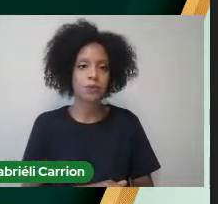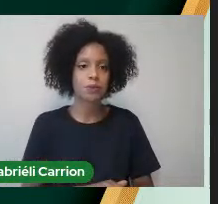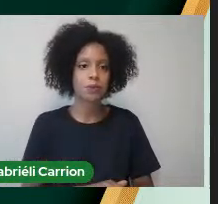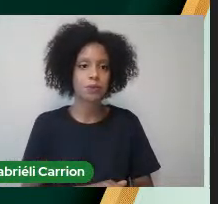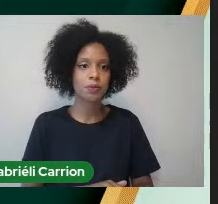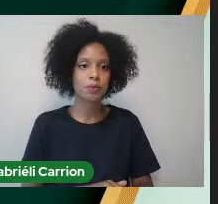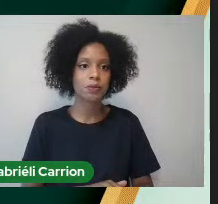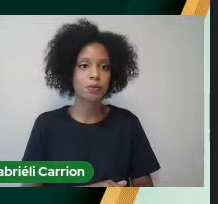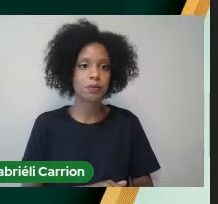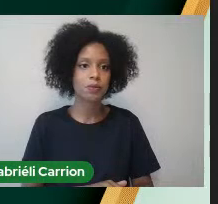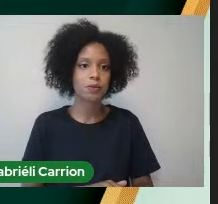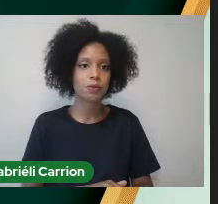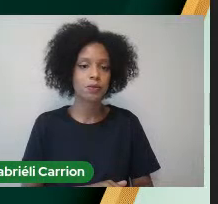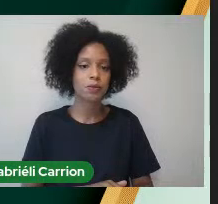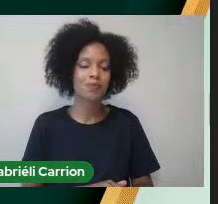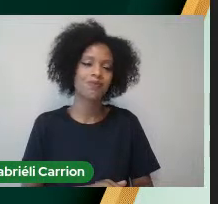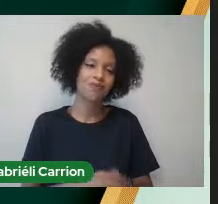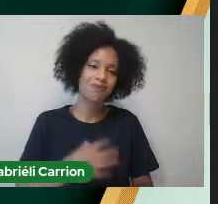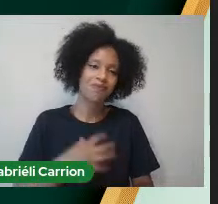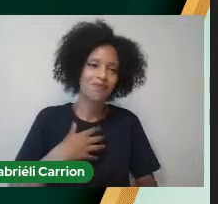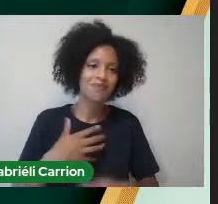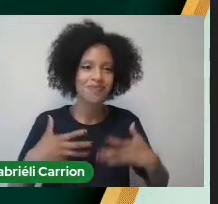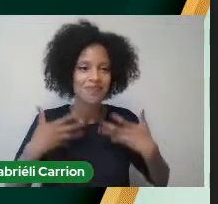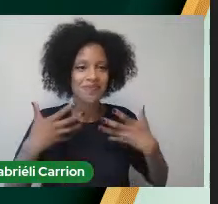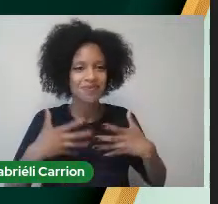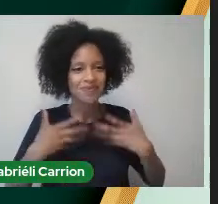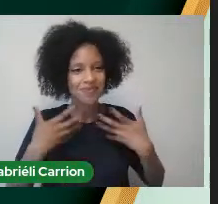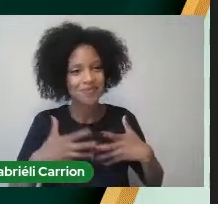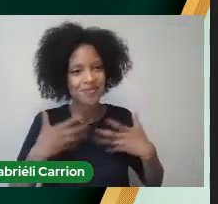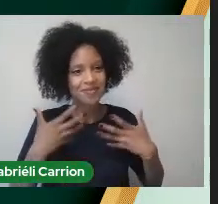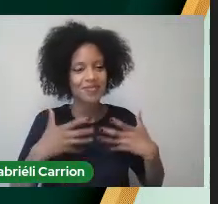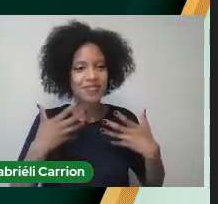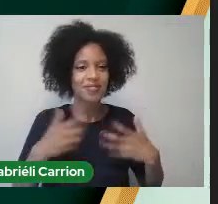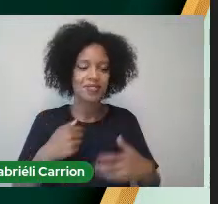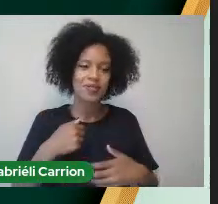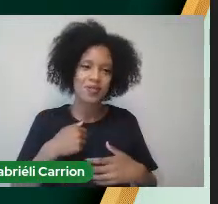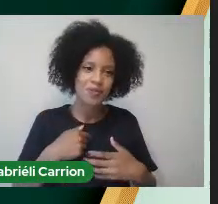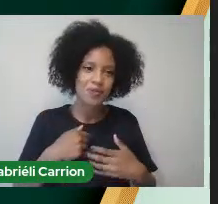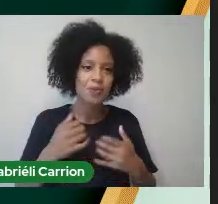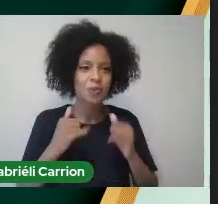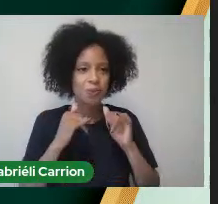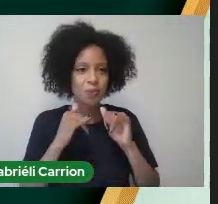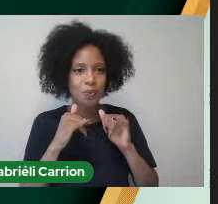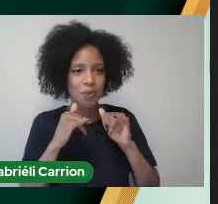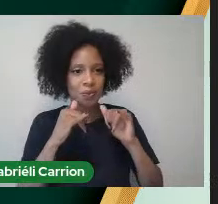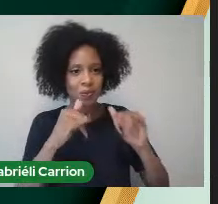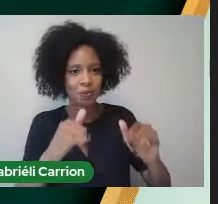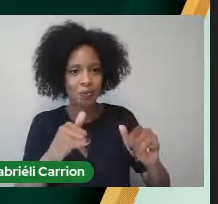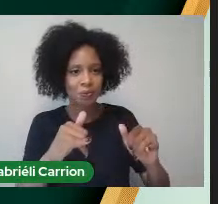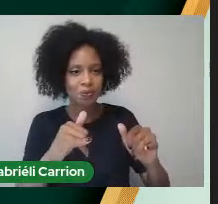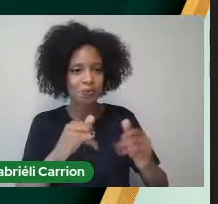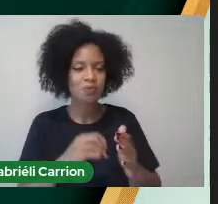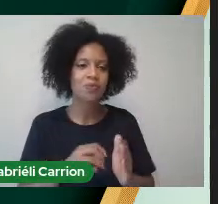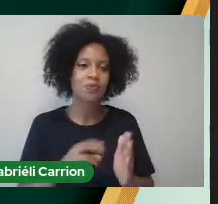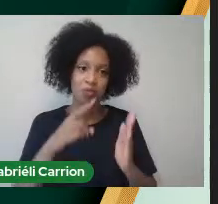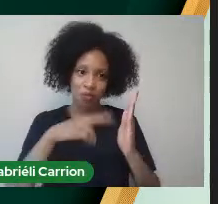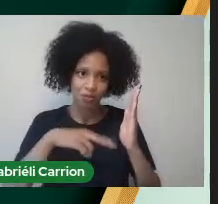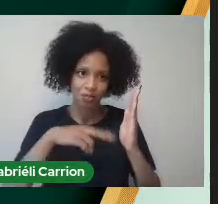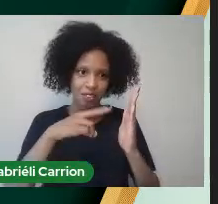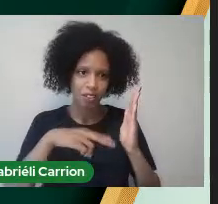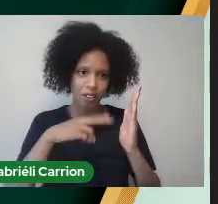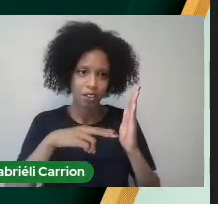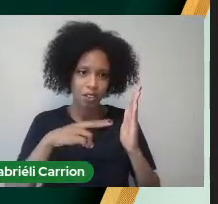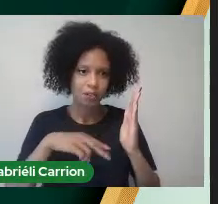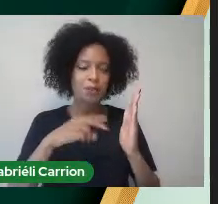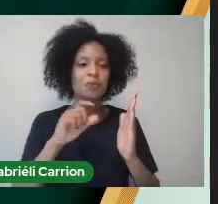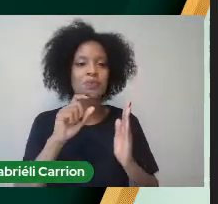Com muita alegria Que eu Leio Essa mensagem